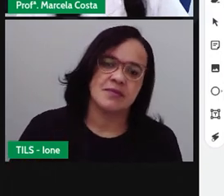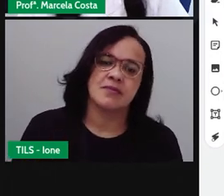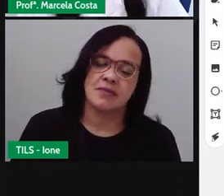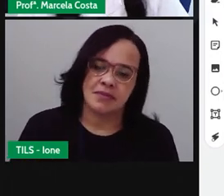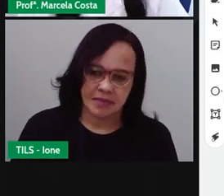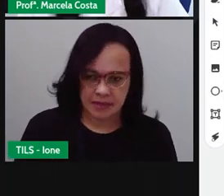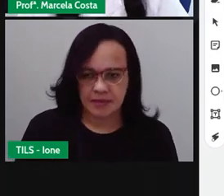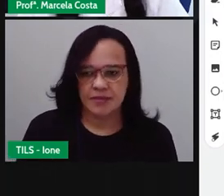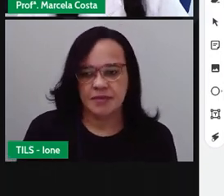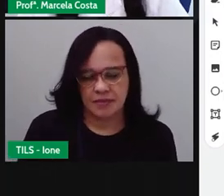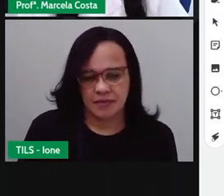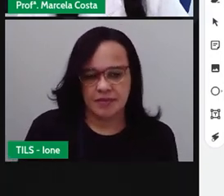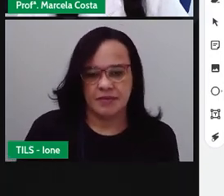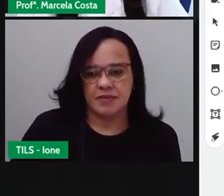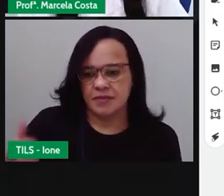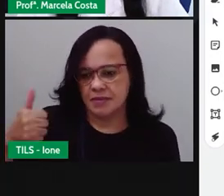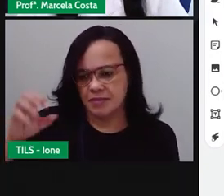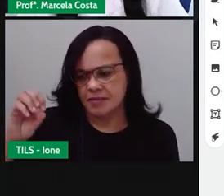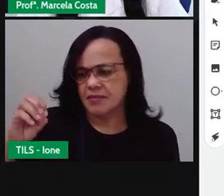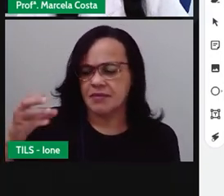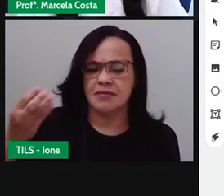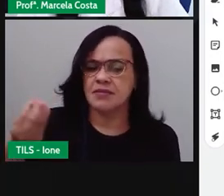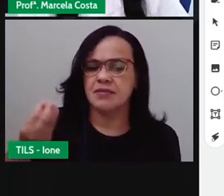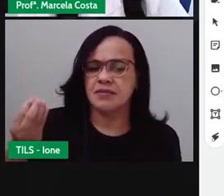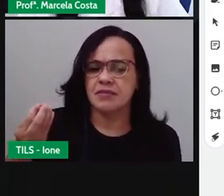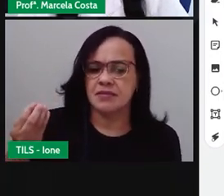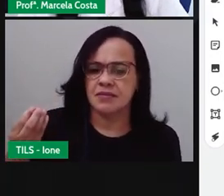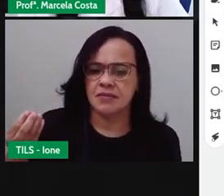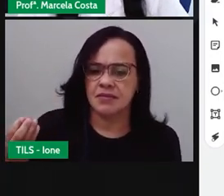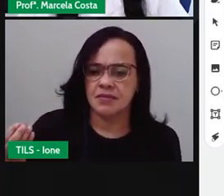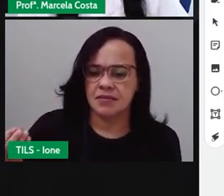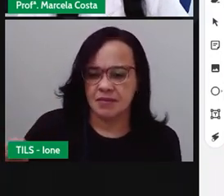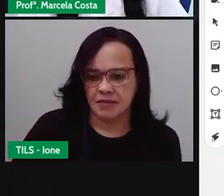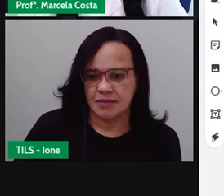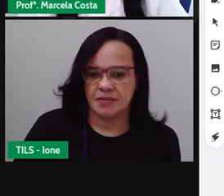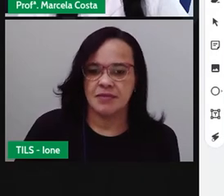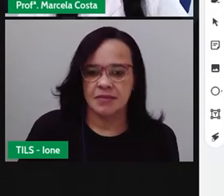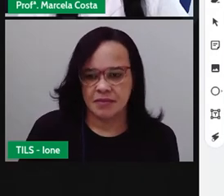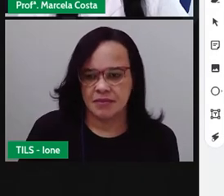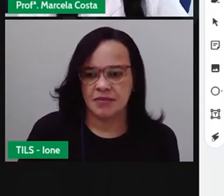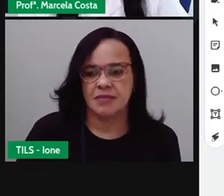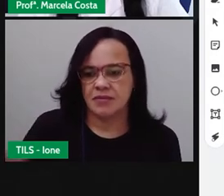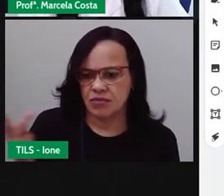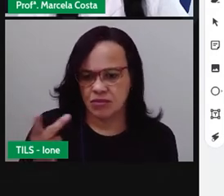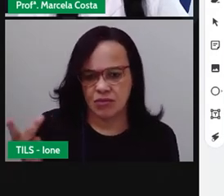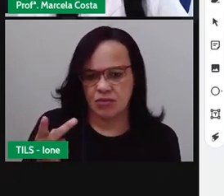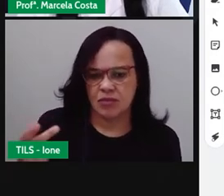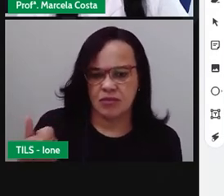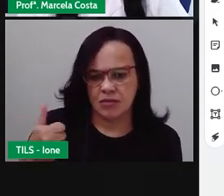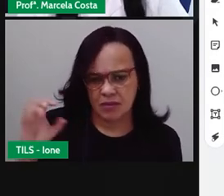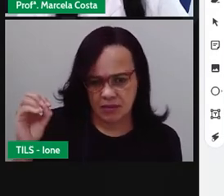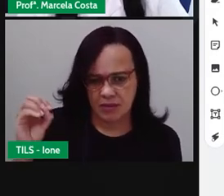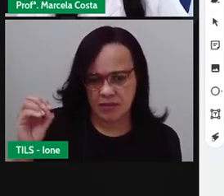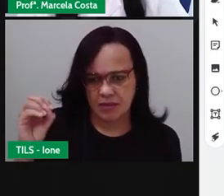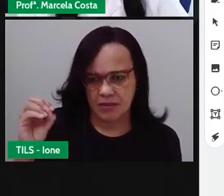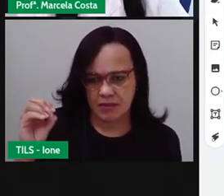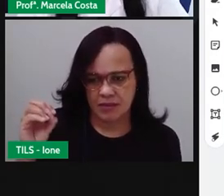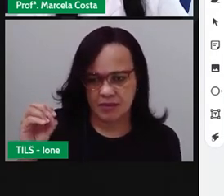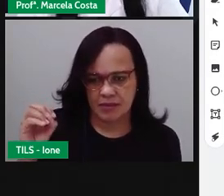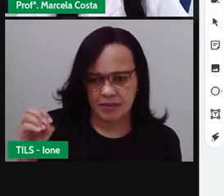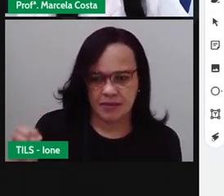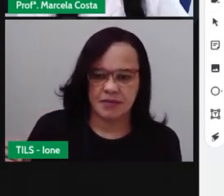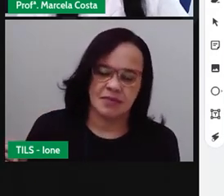Como o 10 é composto aqui, por dois números, o 1 e o 0, o 0